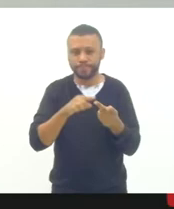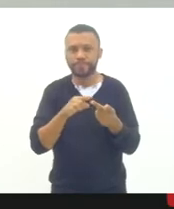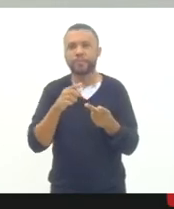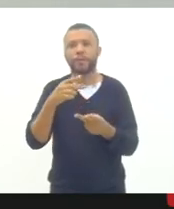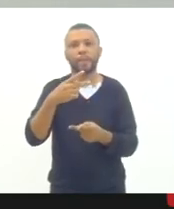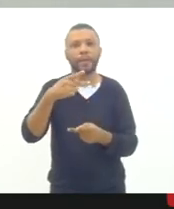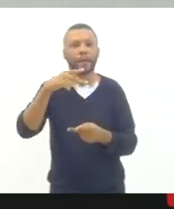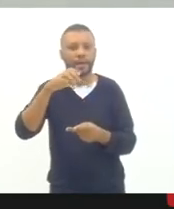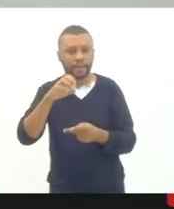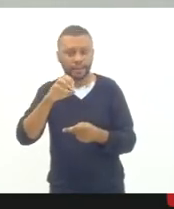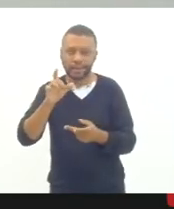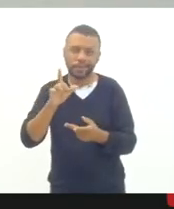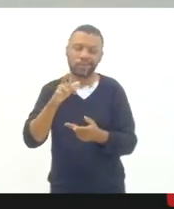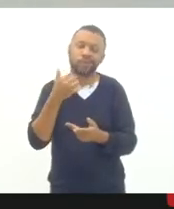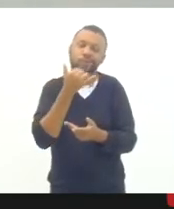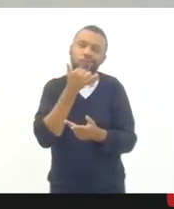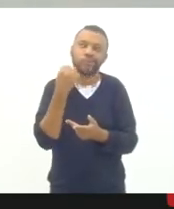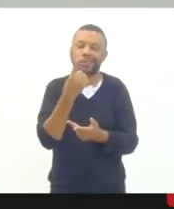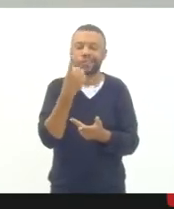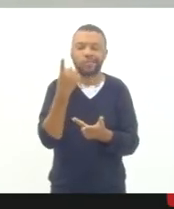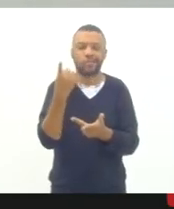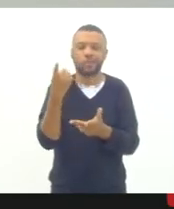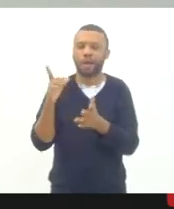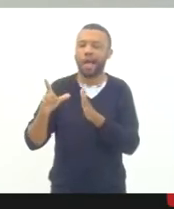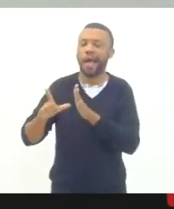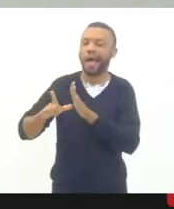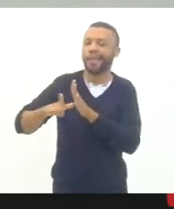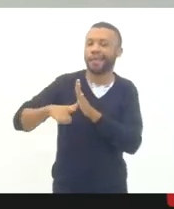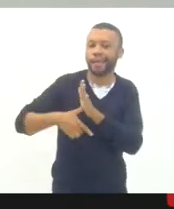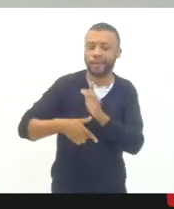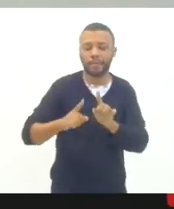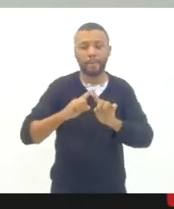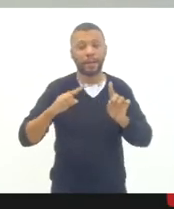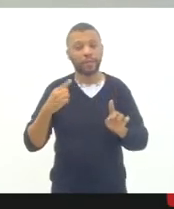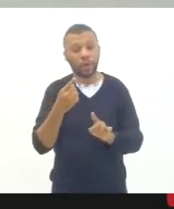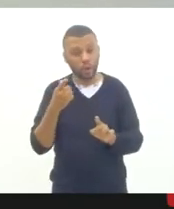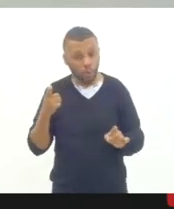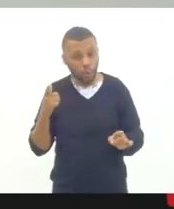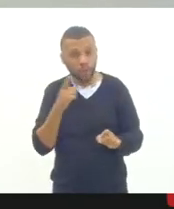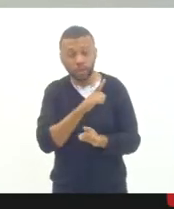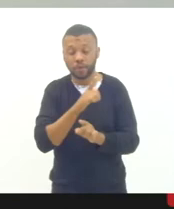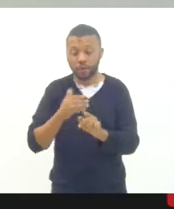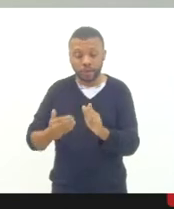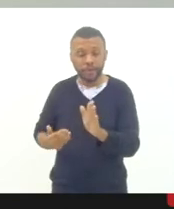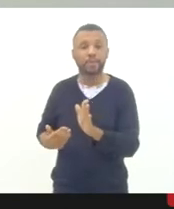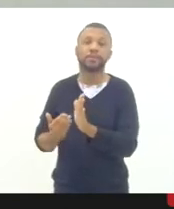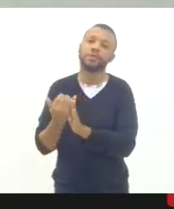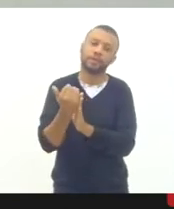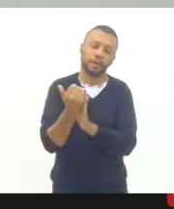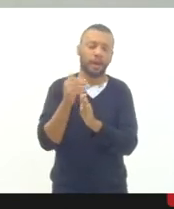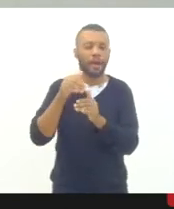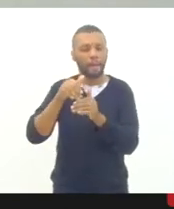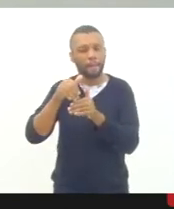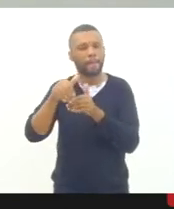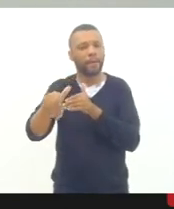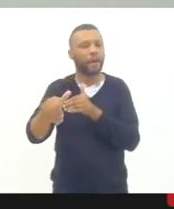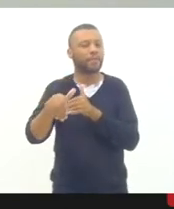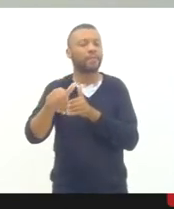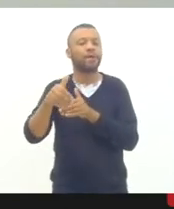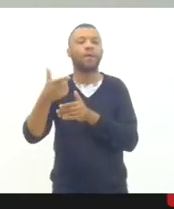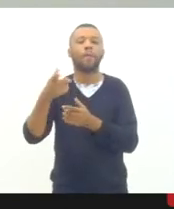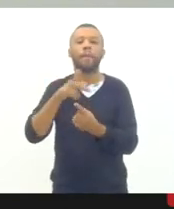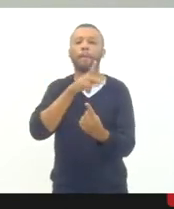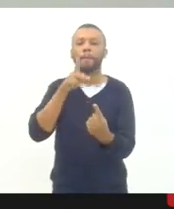Quer dizer, nós estamos tão atrasados, mas que nós possamos ainda iniciar brevemente o